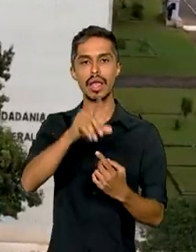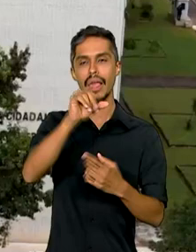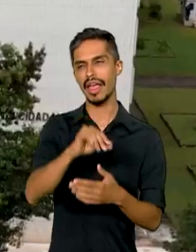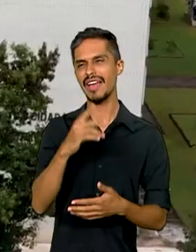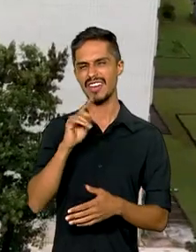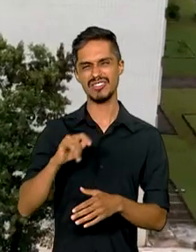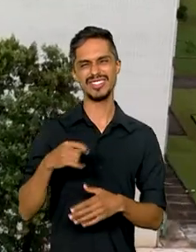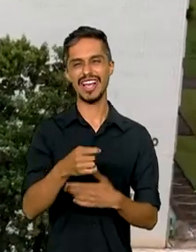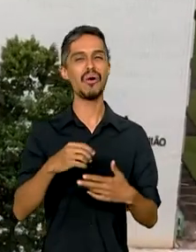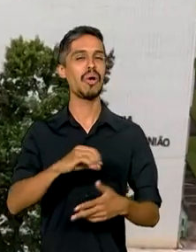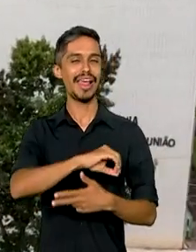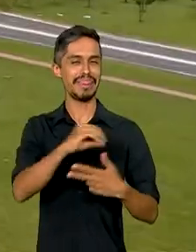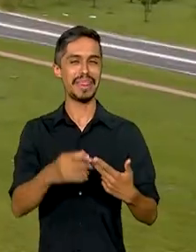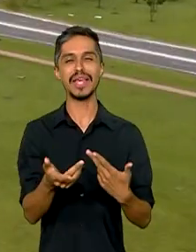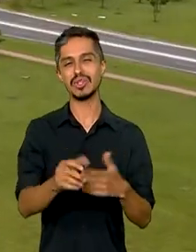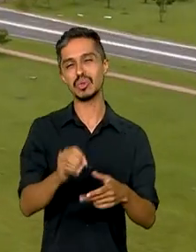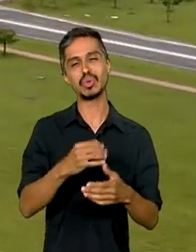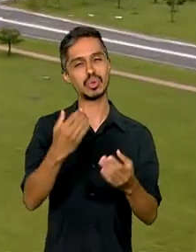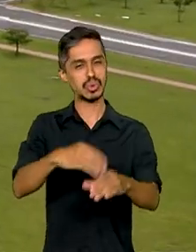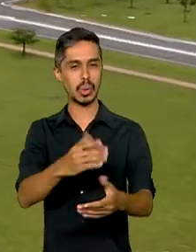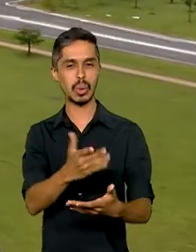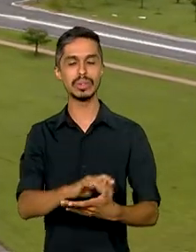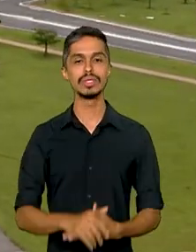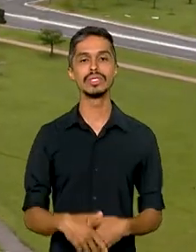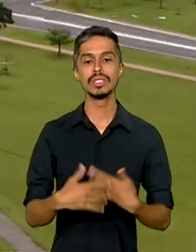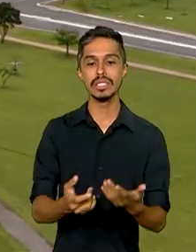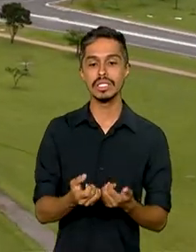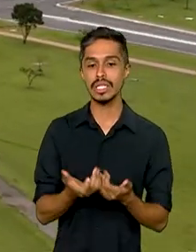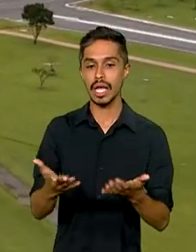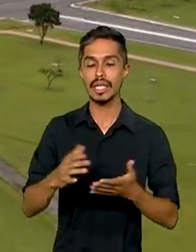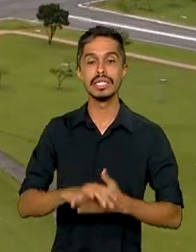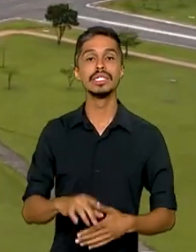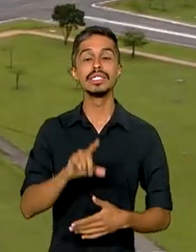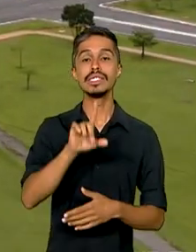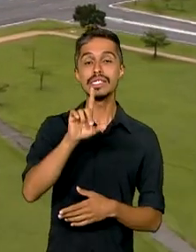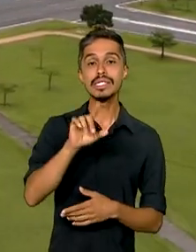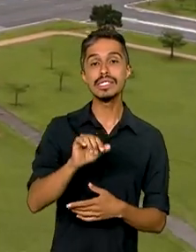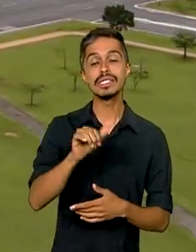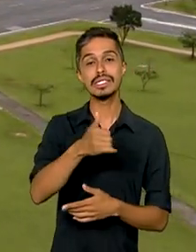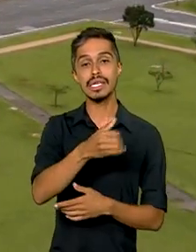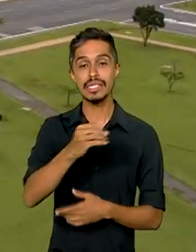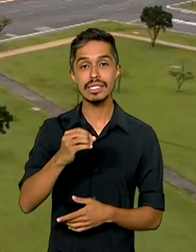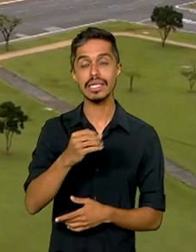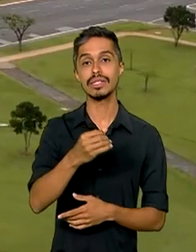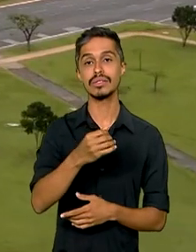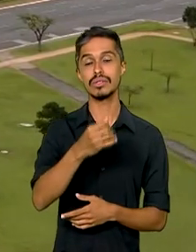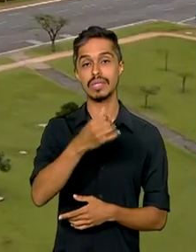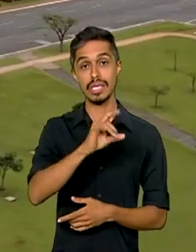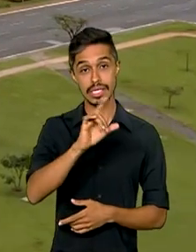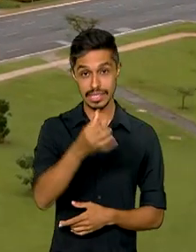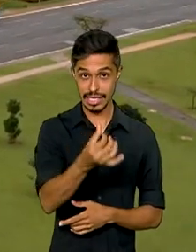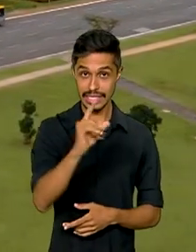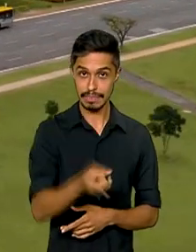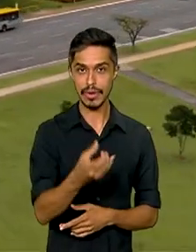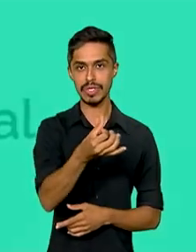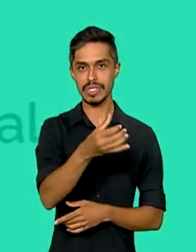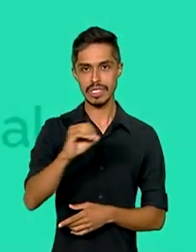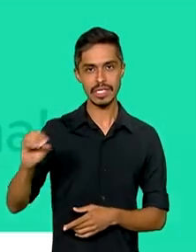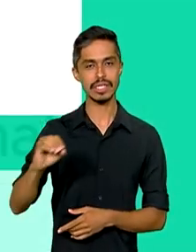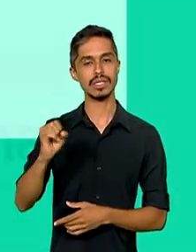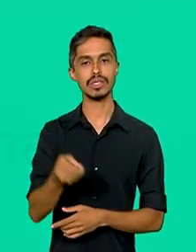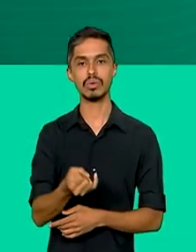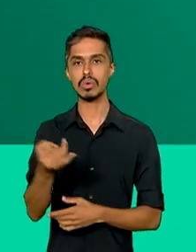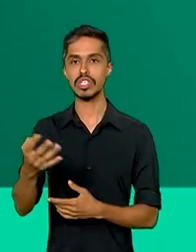concursos, vai disponibilizar 6.640 vagas em 21 instituições federais.